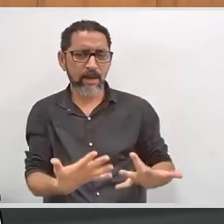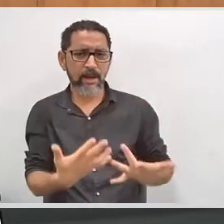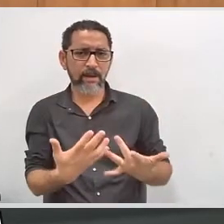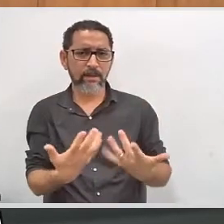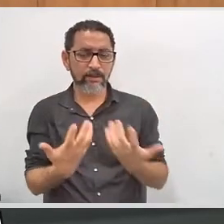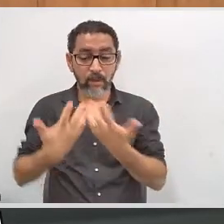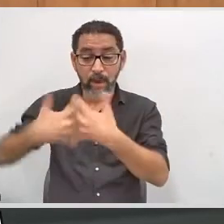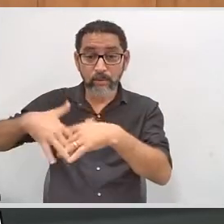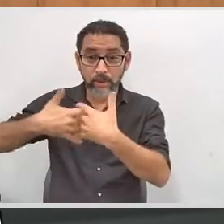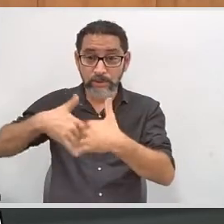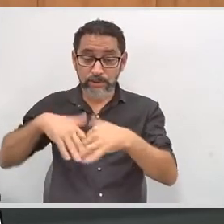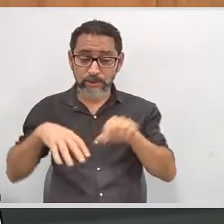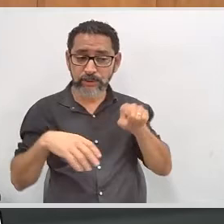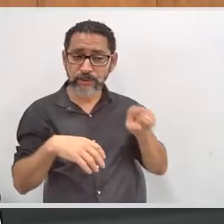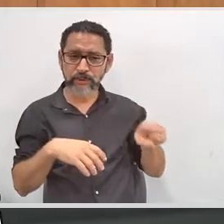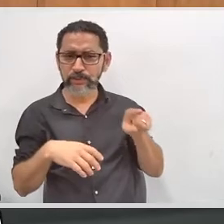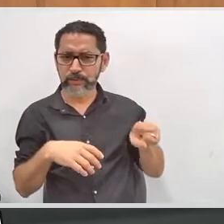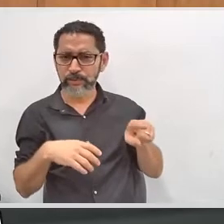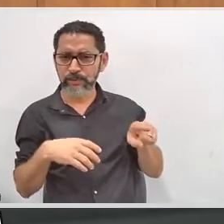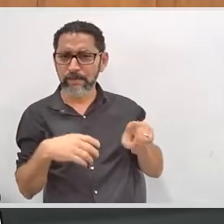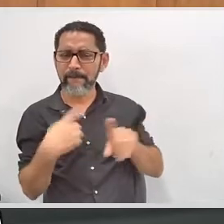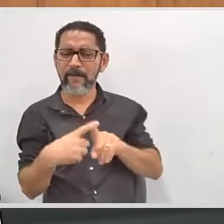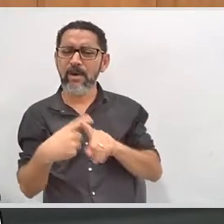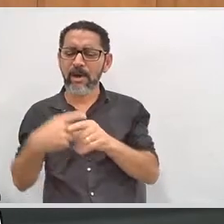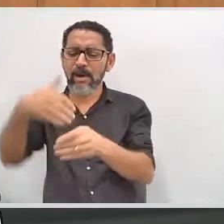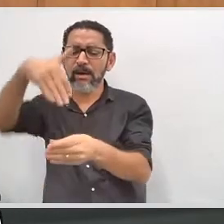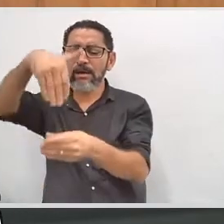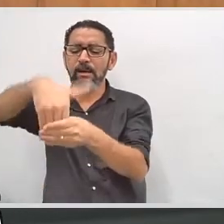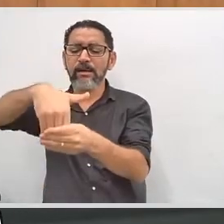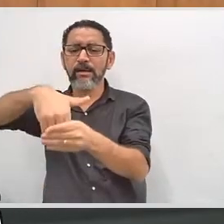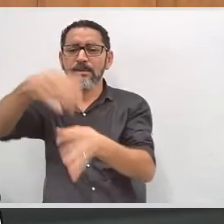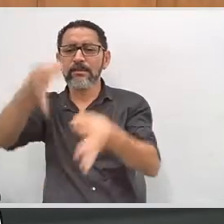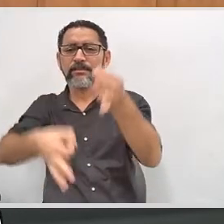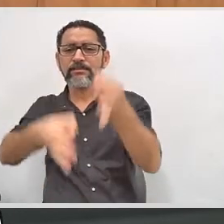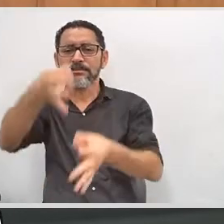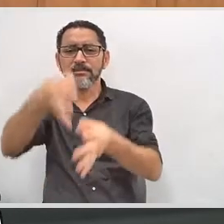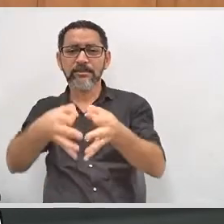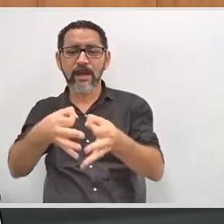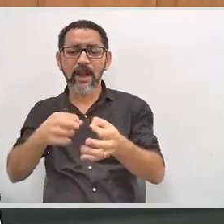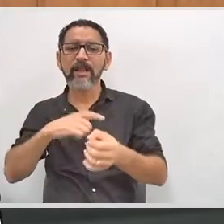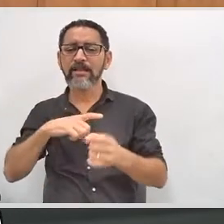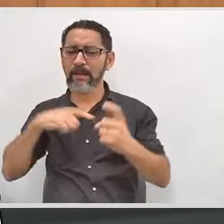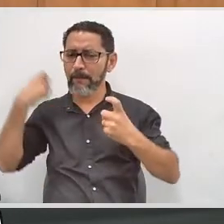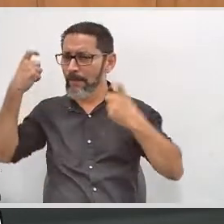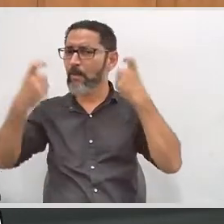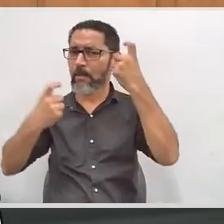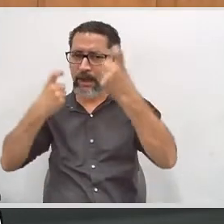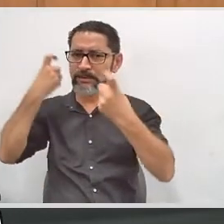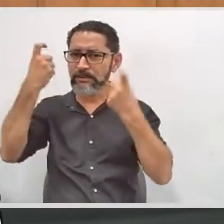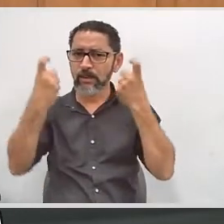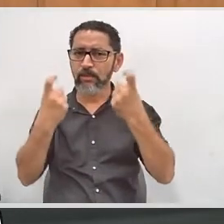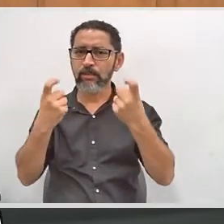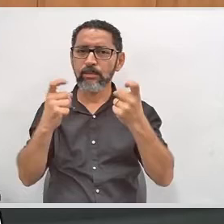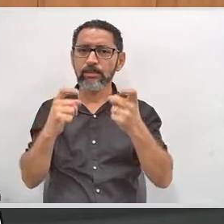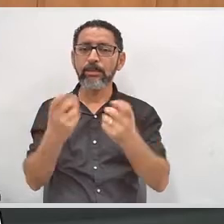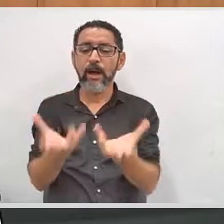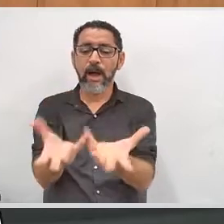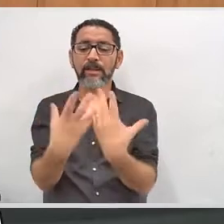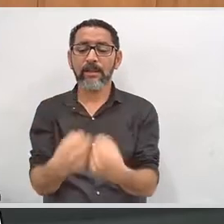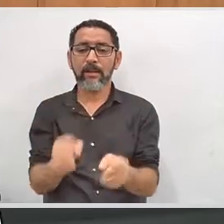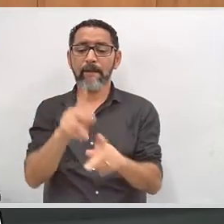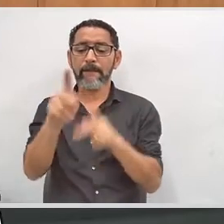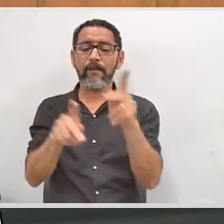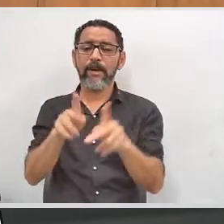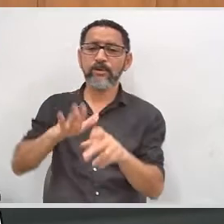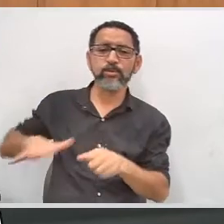na continuidade do raciocínio do senhor, que a Justiça Eleitoral se preocupa com o atendimento de todos os nichos da população.